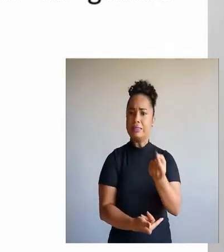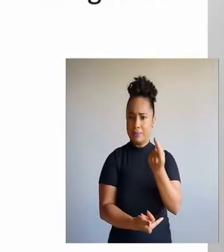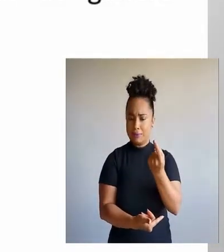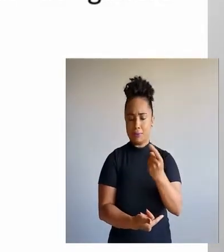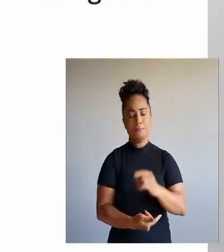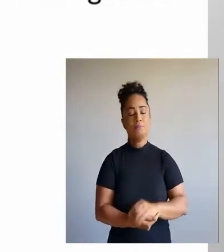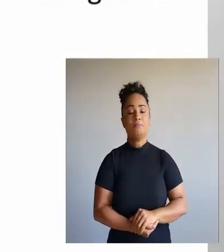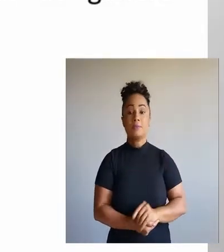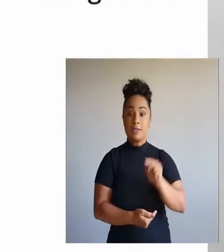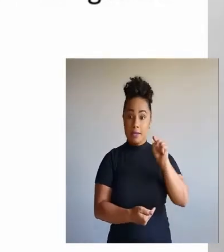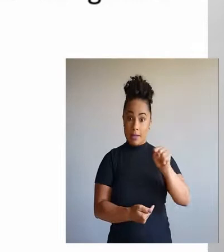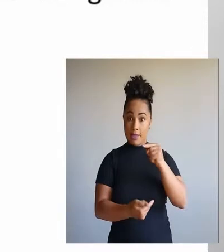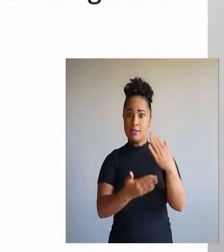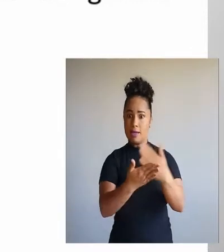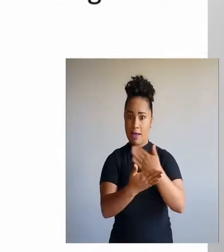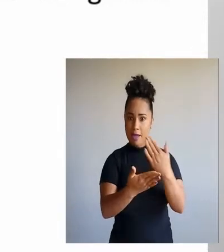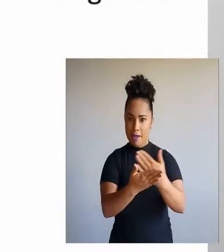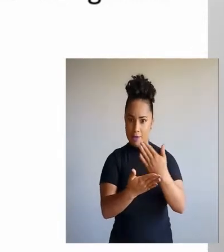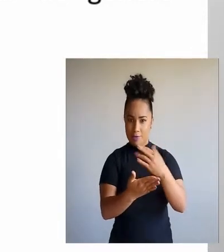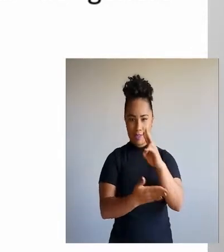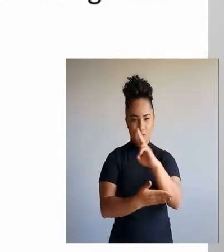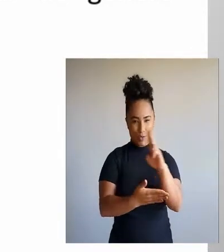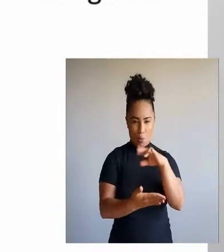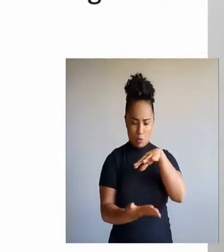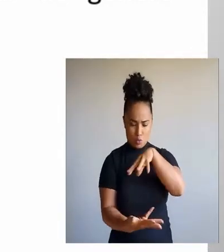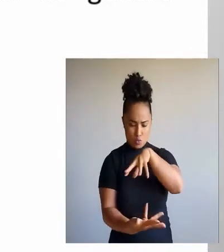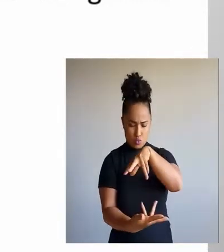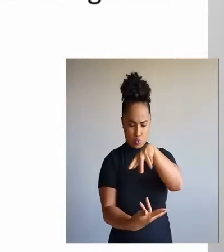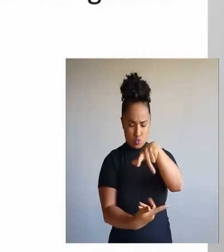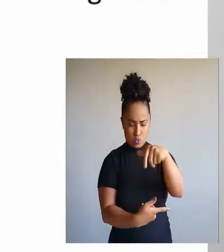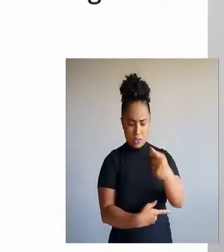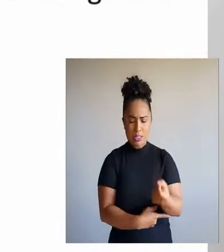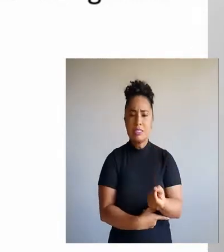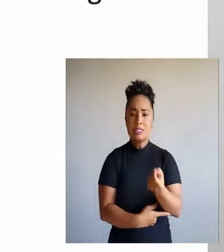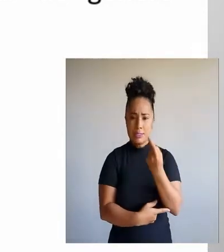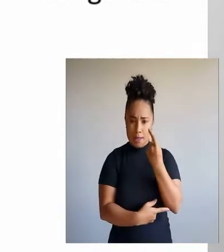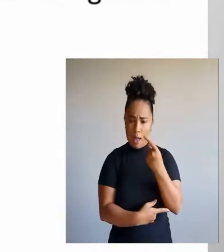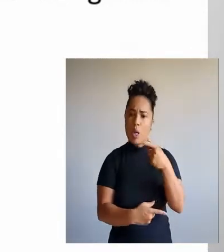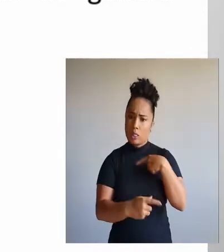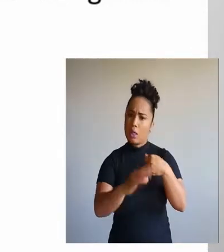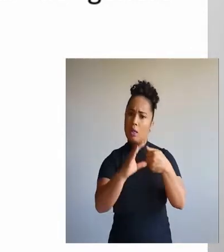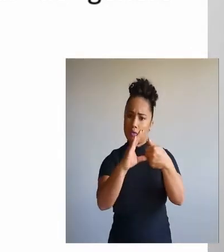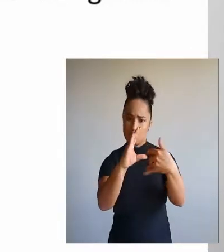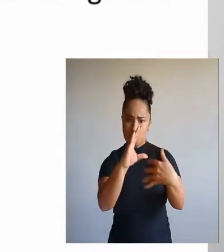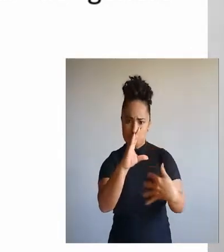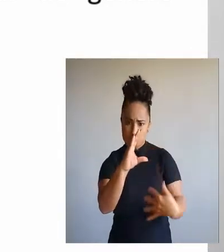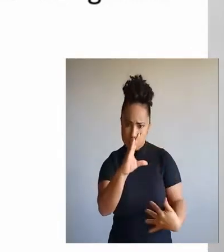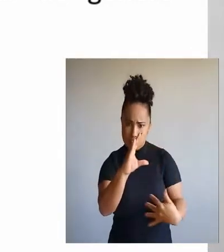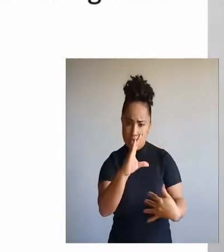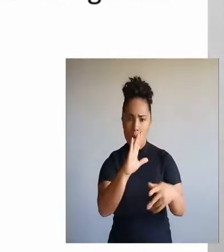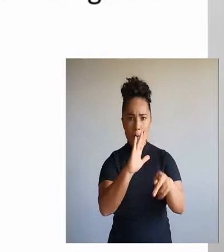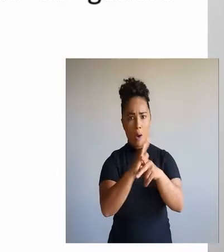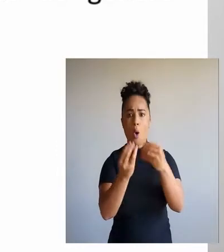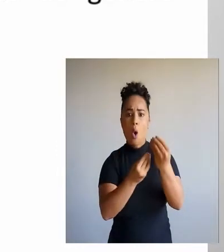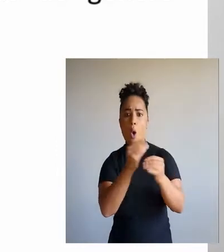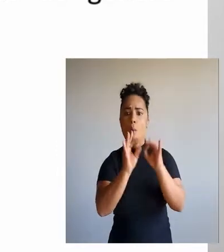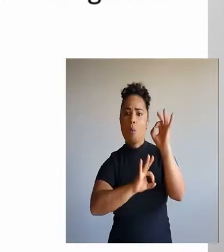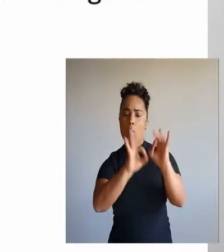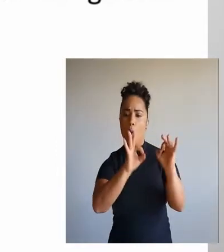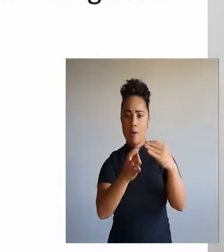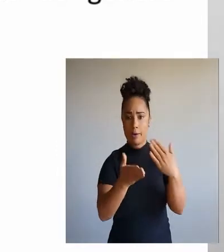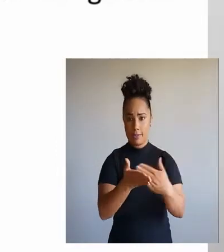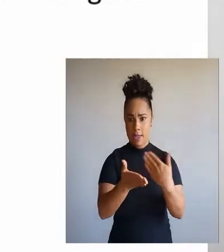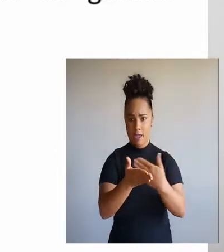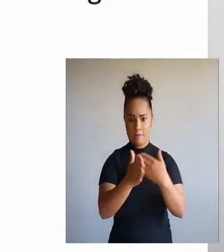diz o seguinte. Nesta capa da revista Mundo Estranho, há características típicas do gênero capa de revista.